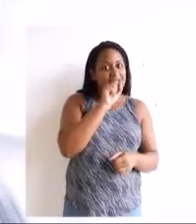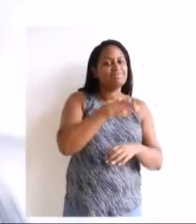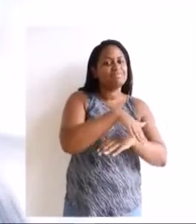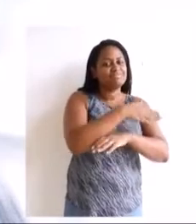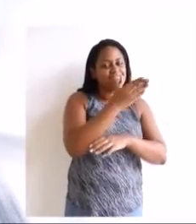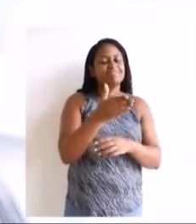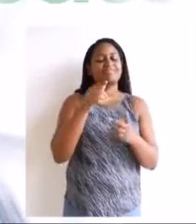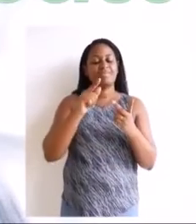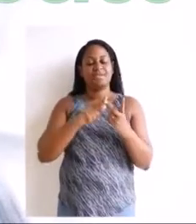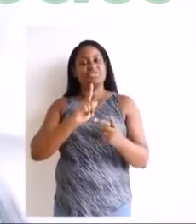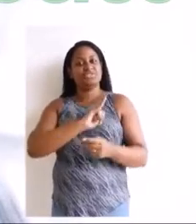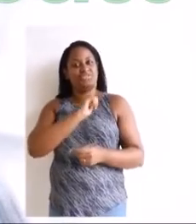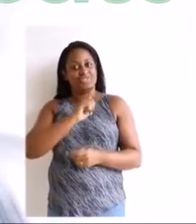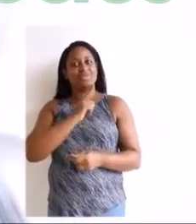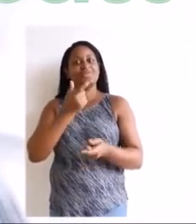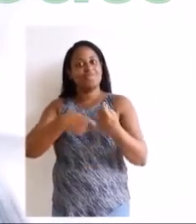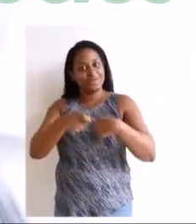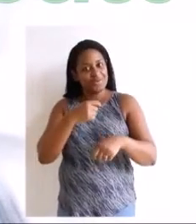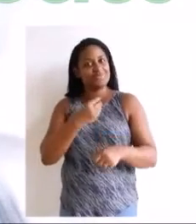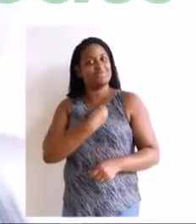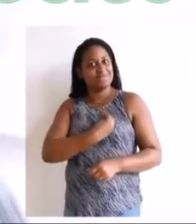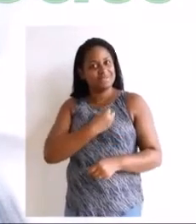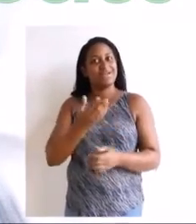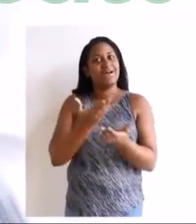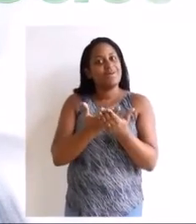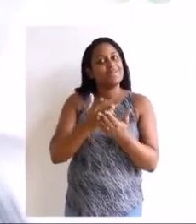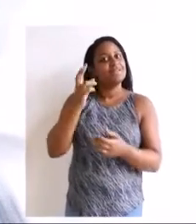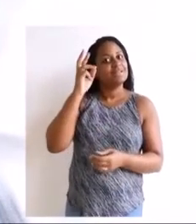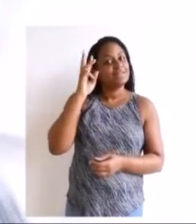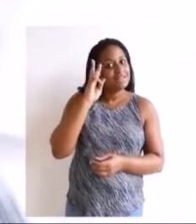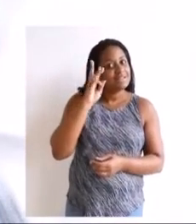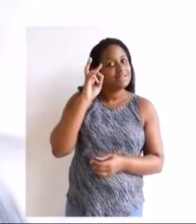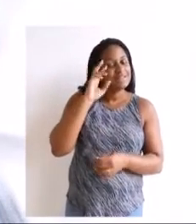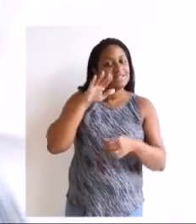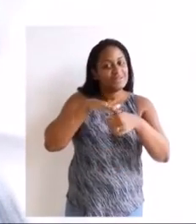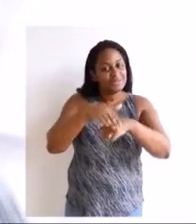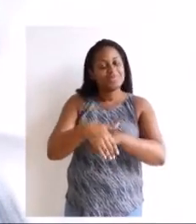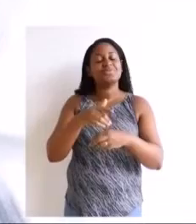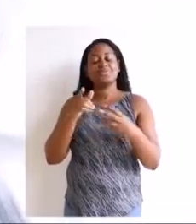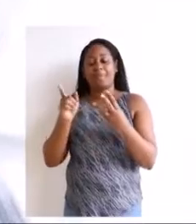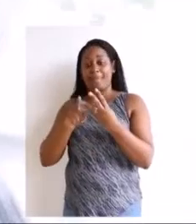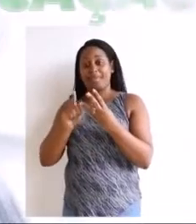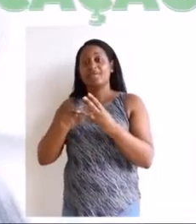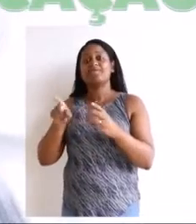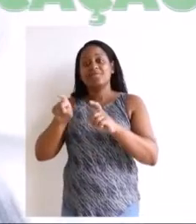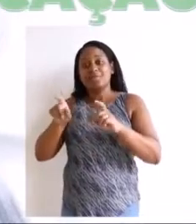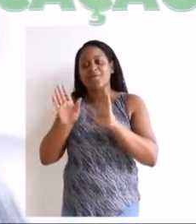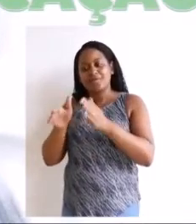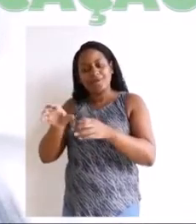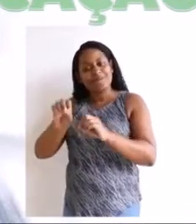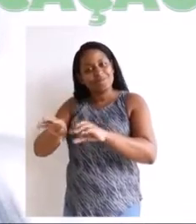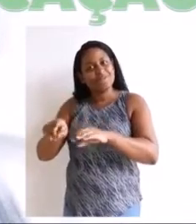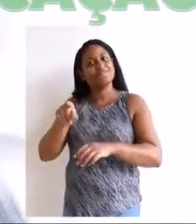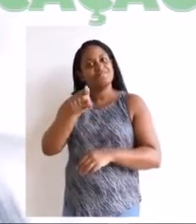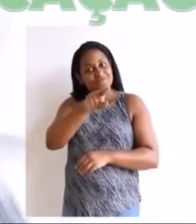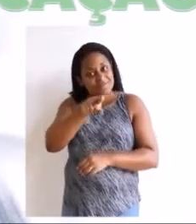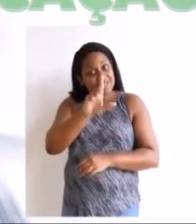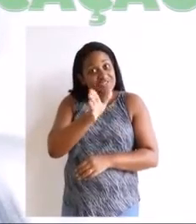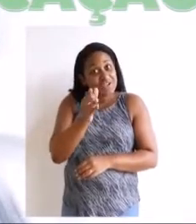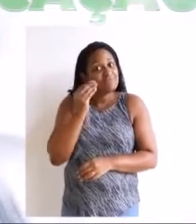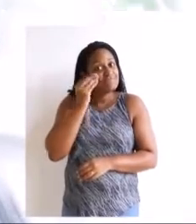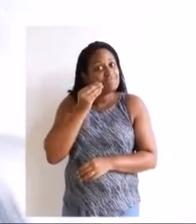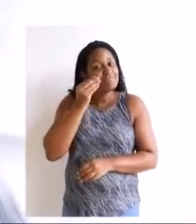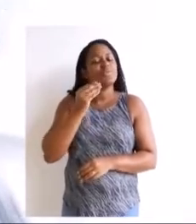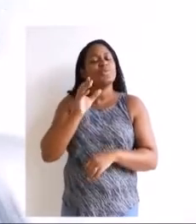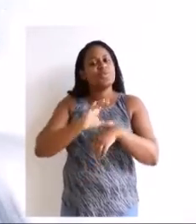8 às 6 da tarde. Gestão de negócios, um curso também presencial, com aulas terças e quintas à noite. E informática aplicada à educação, para